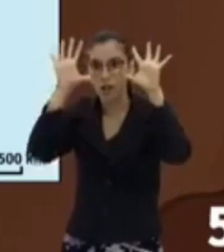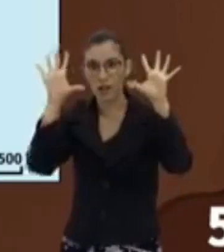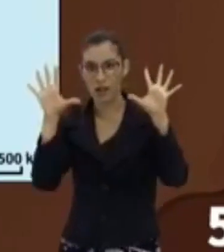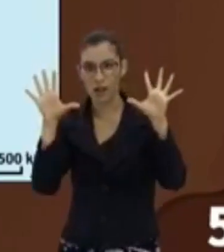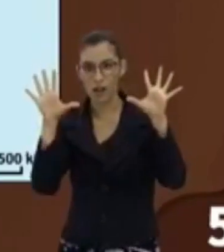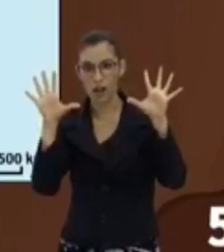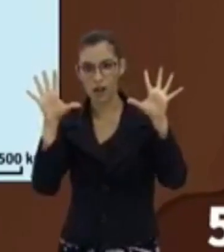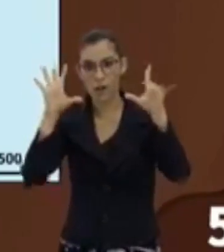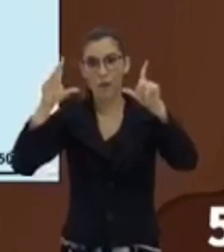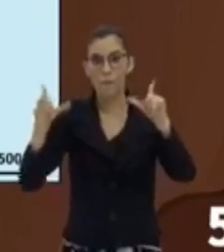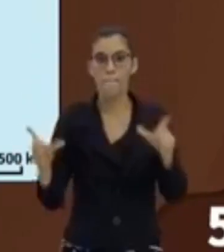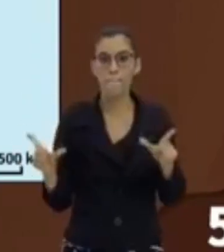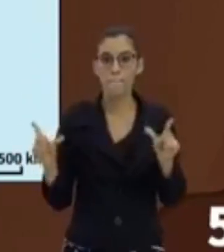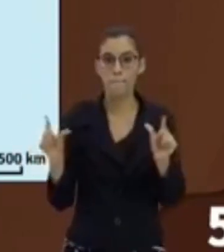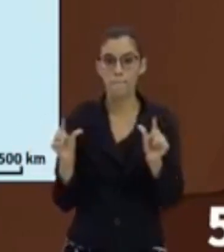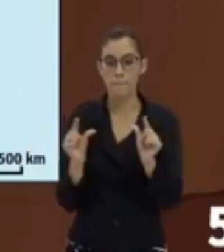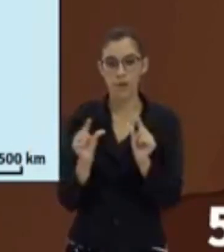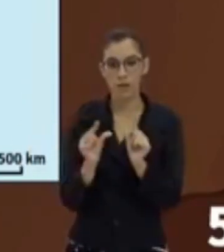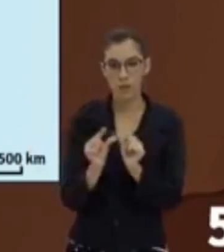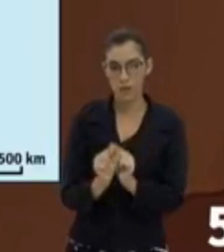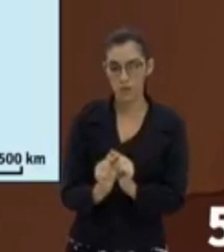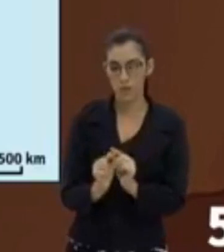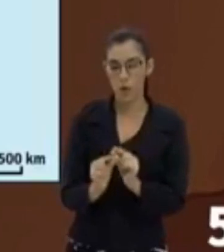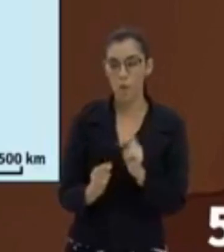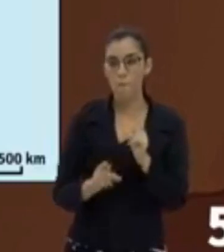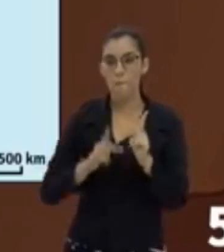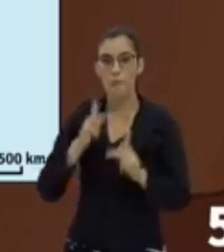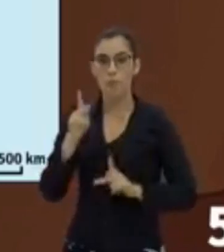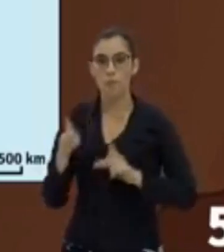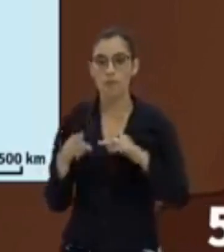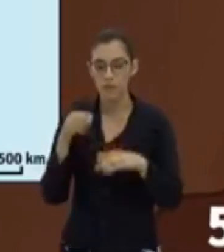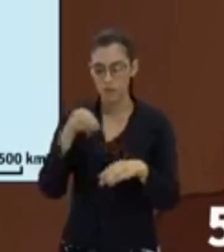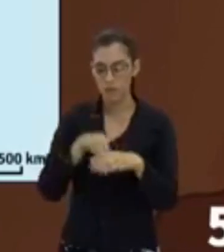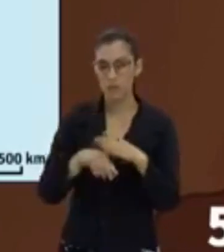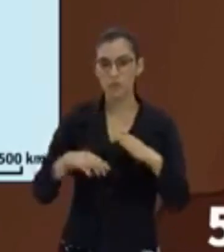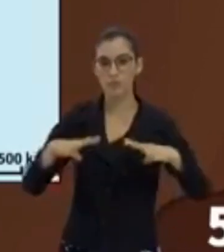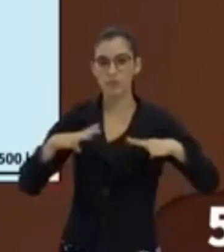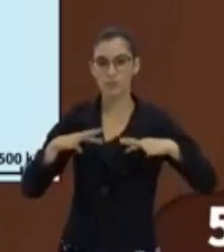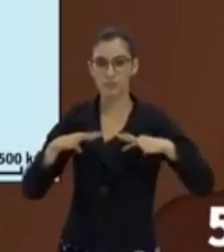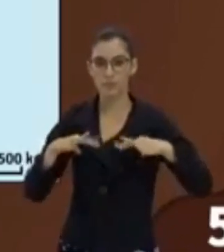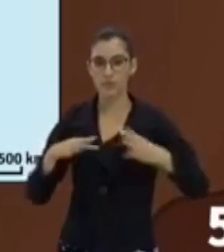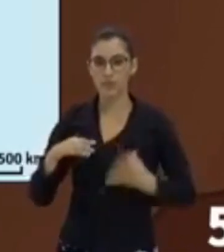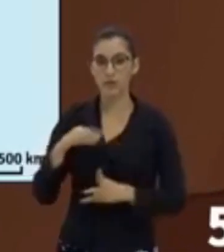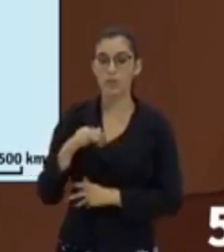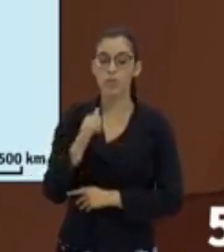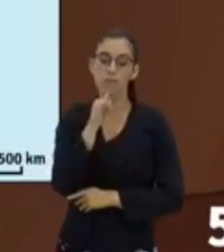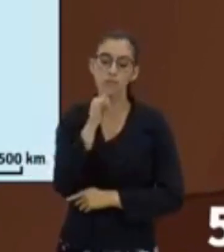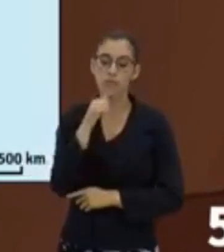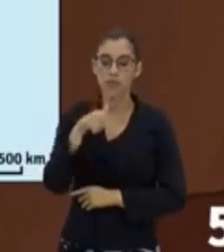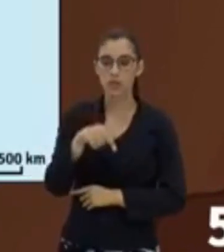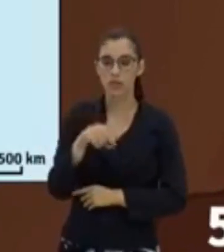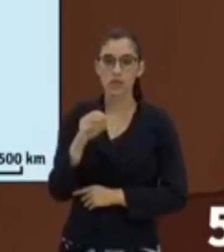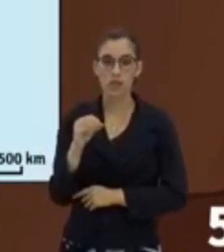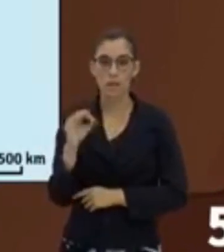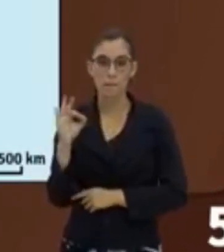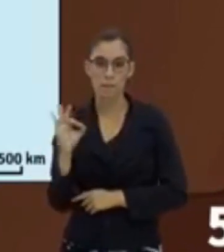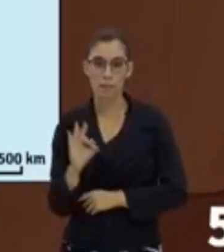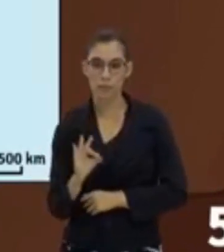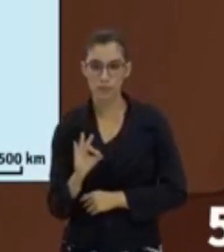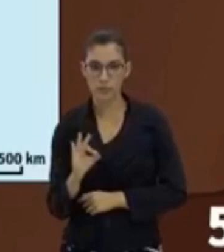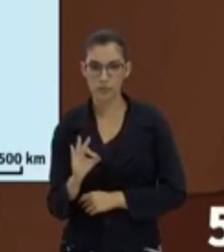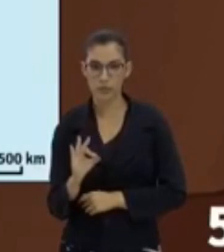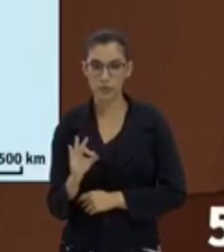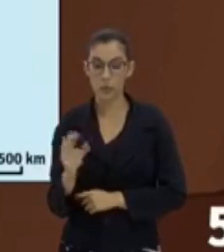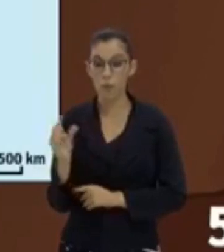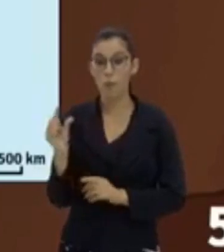população vivendo nas cidades. Veja que aqui você tem 70% ou menos, ou seja, na cor mais clara, por exemplo, o estado